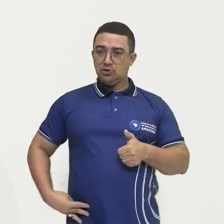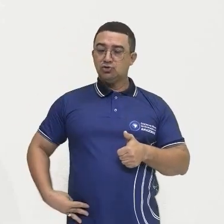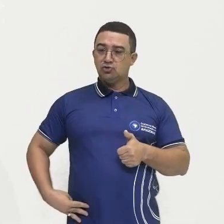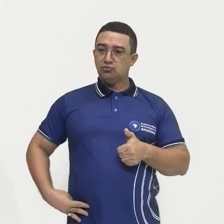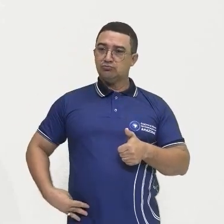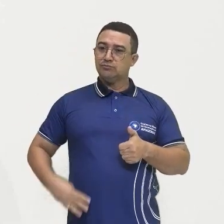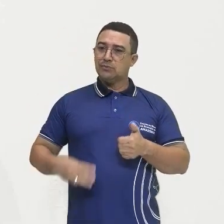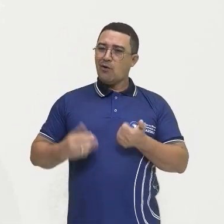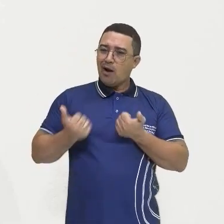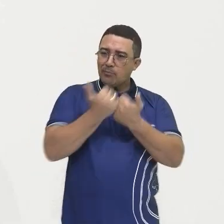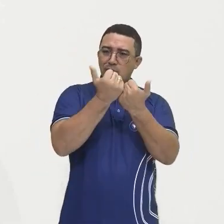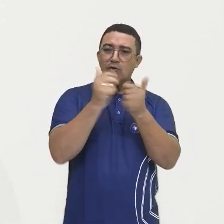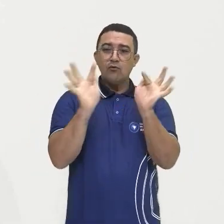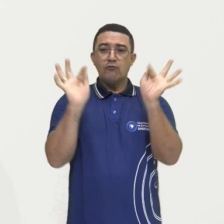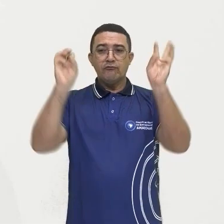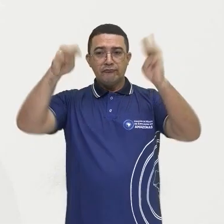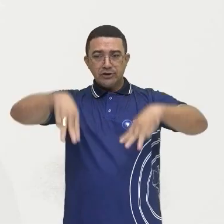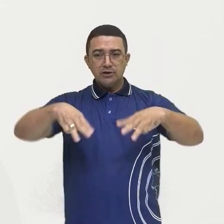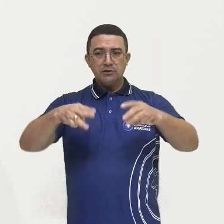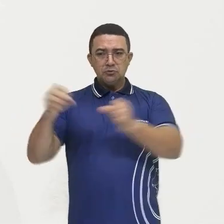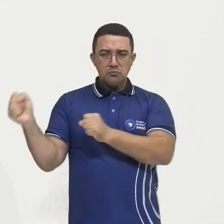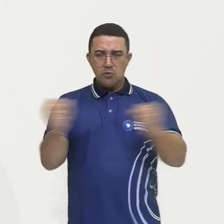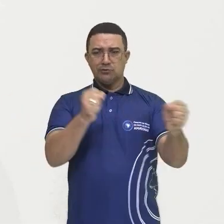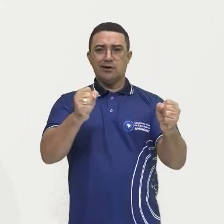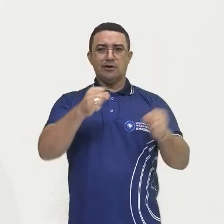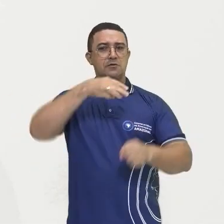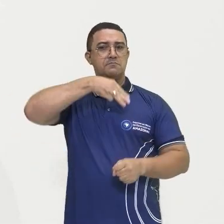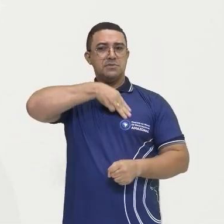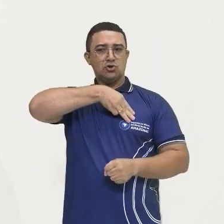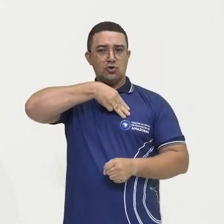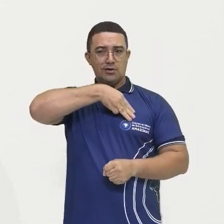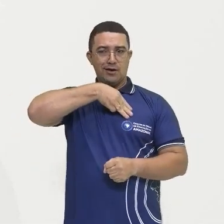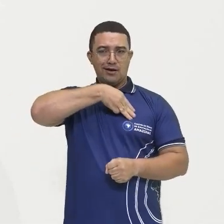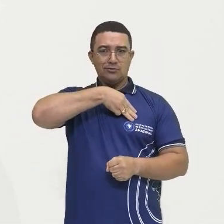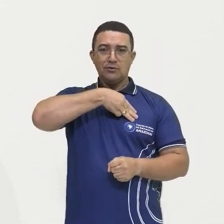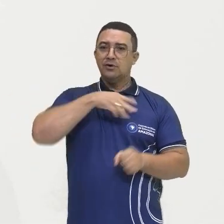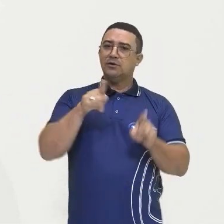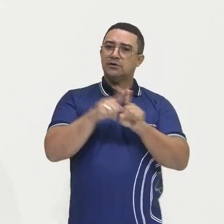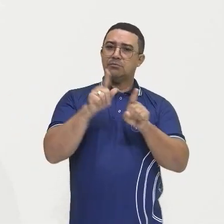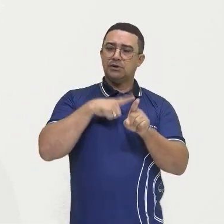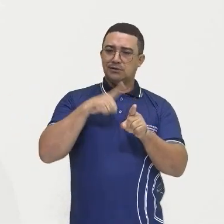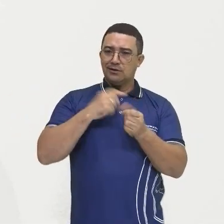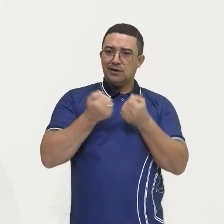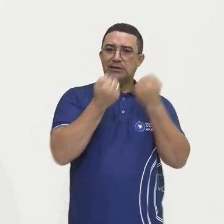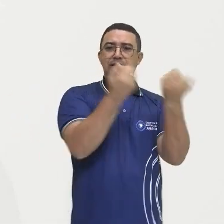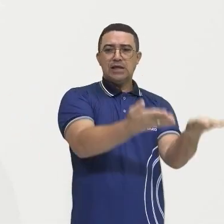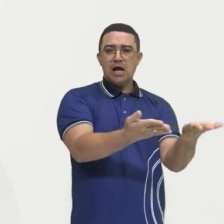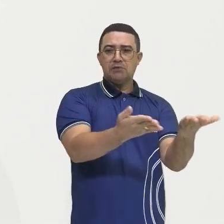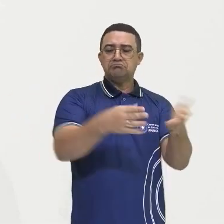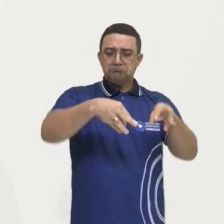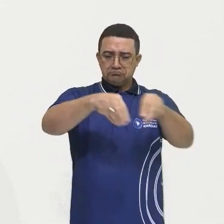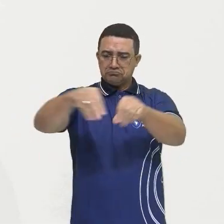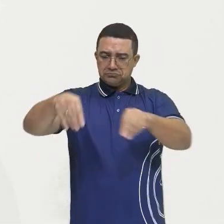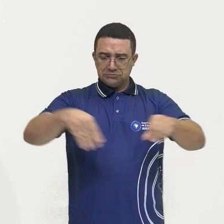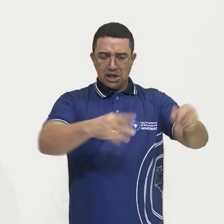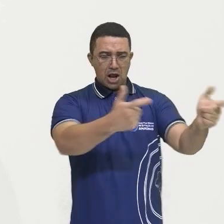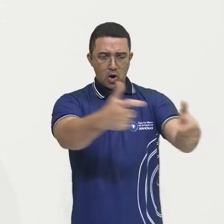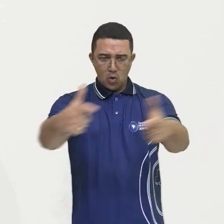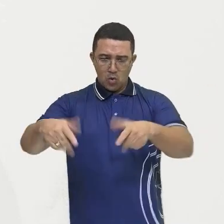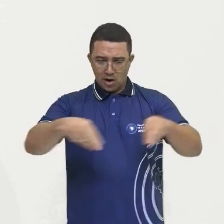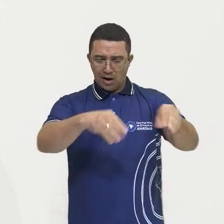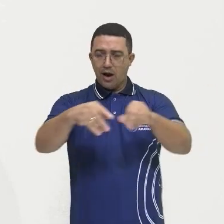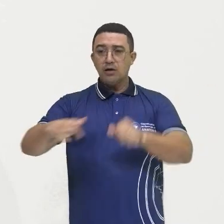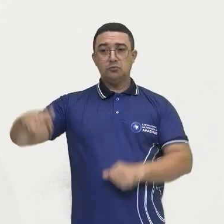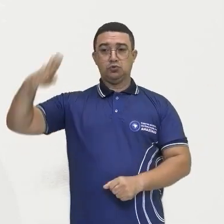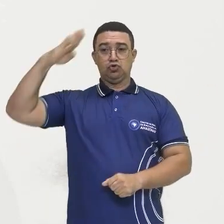imposição do fim do poder dos missionários. Aí a gente tem a doação de terras para os soldados, né? Que já vai também contribuir